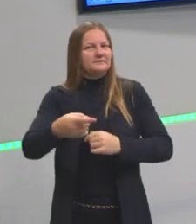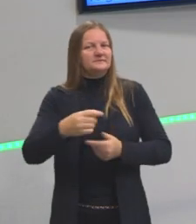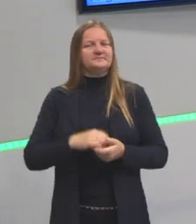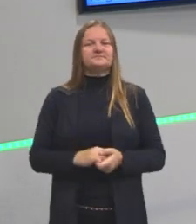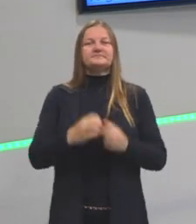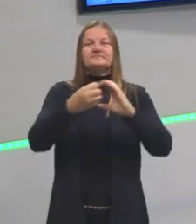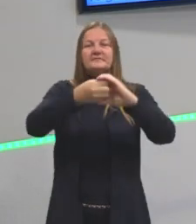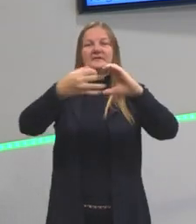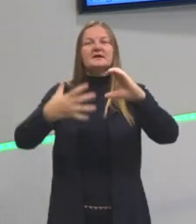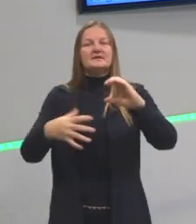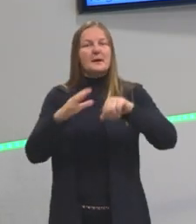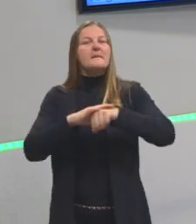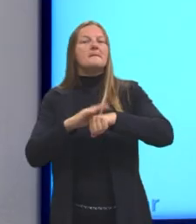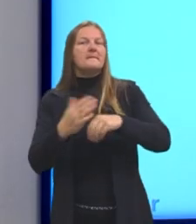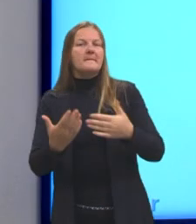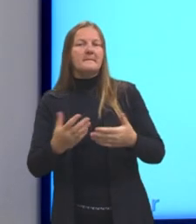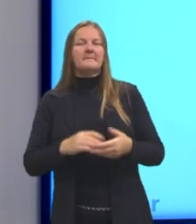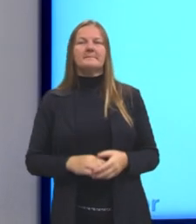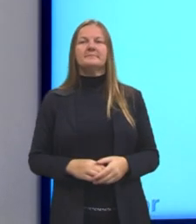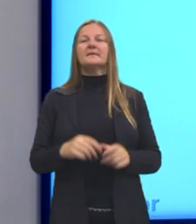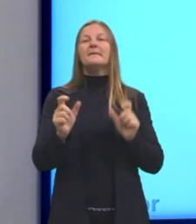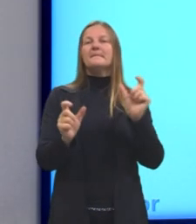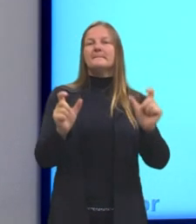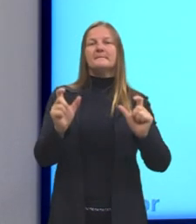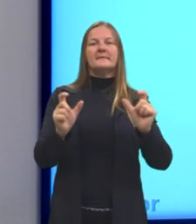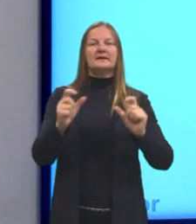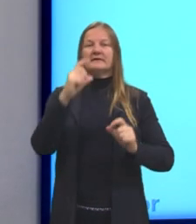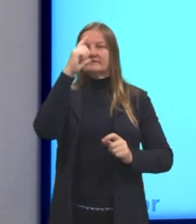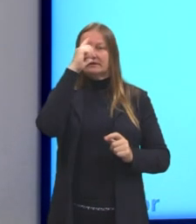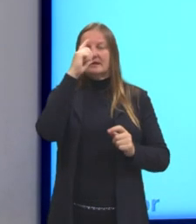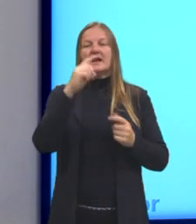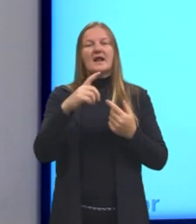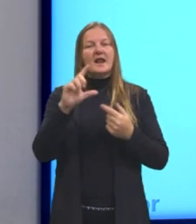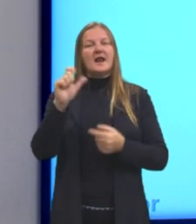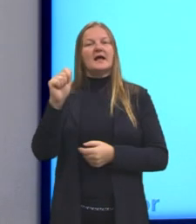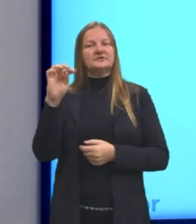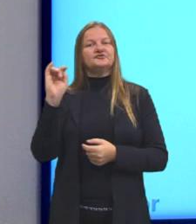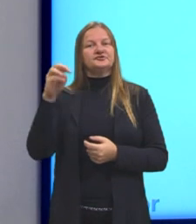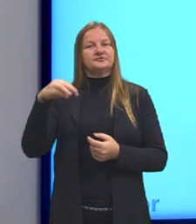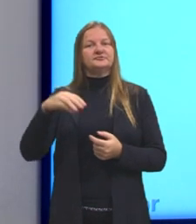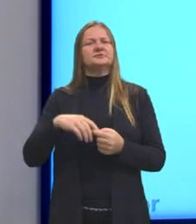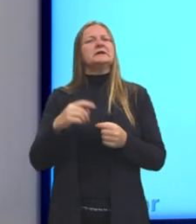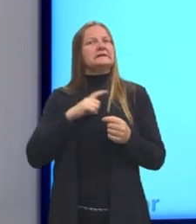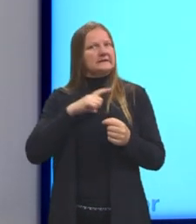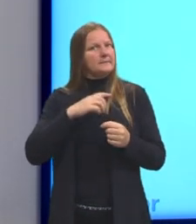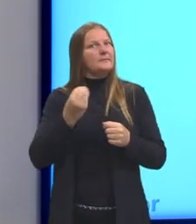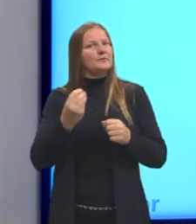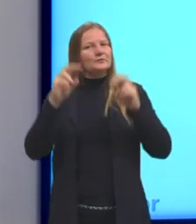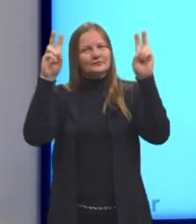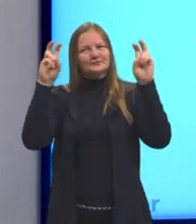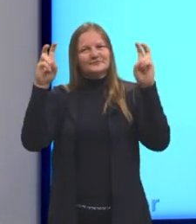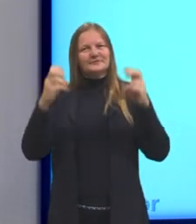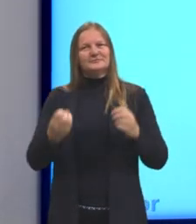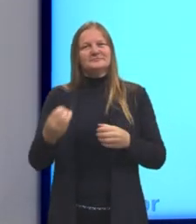Características ainda, temos aqui algumas palavras latinas que aparecem muito dentro desses temas